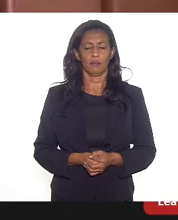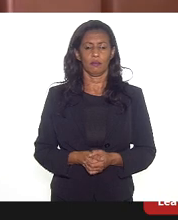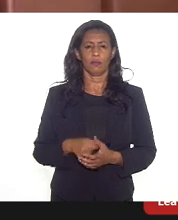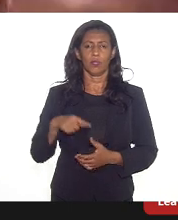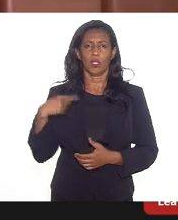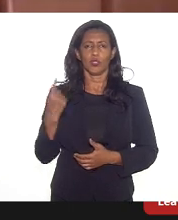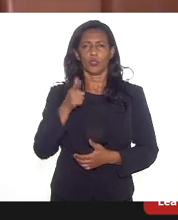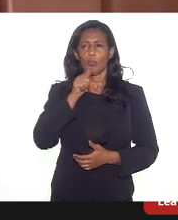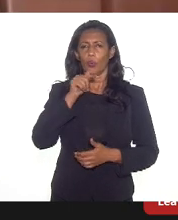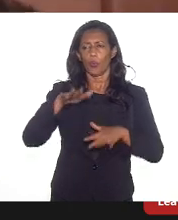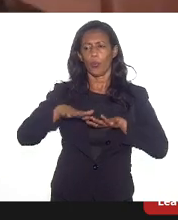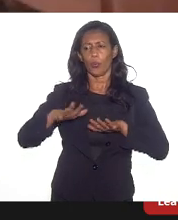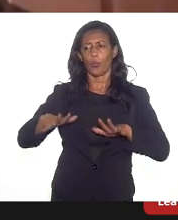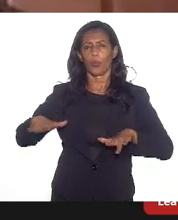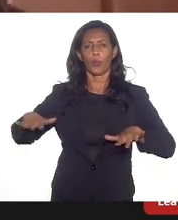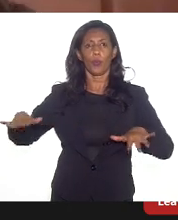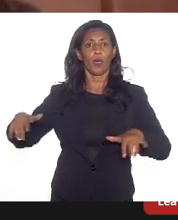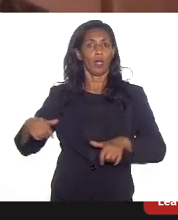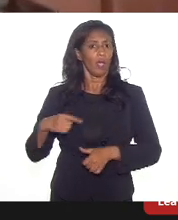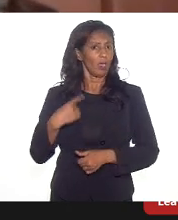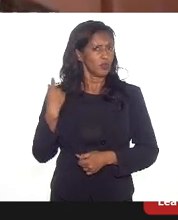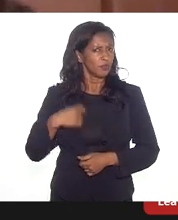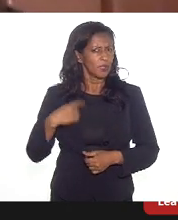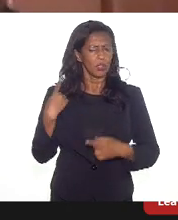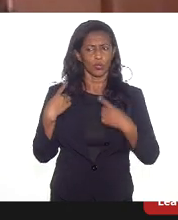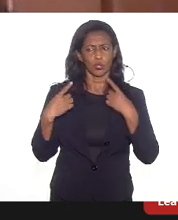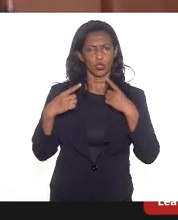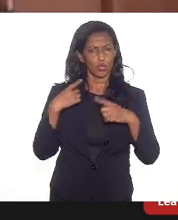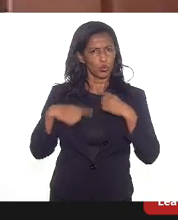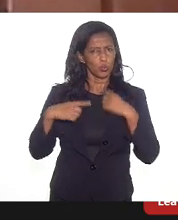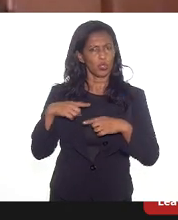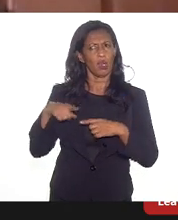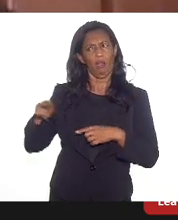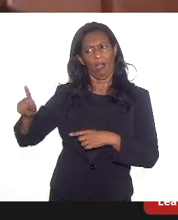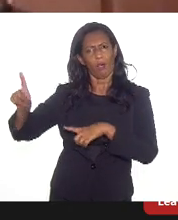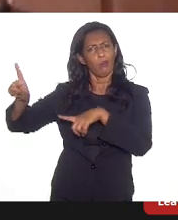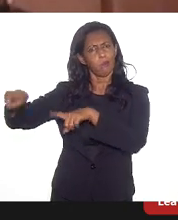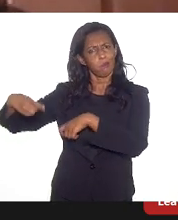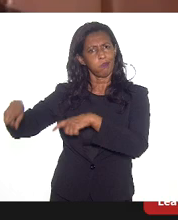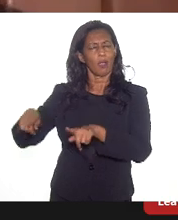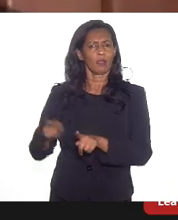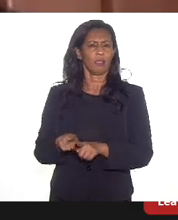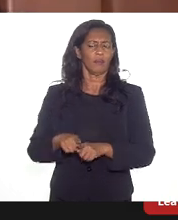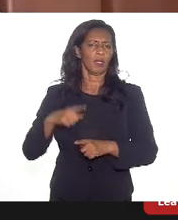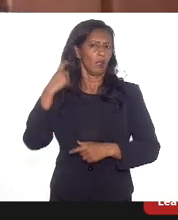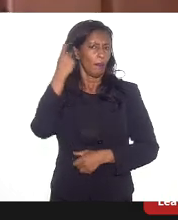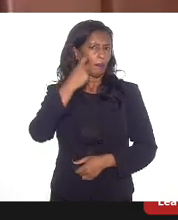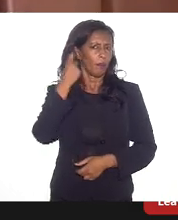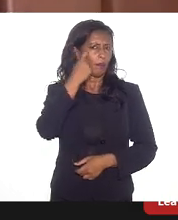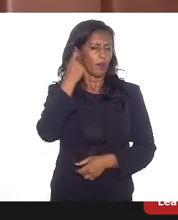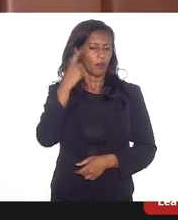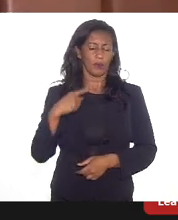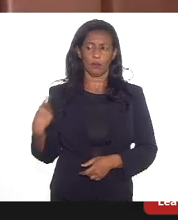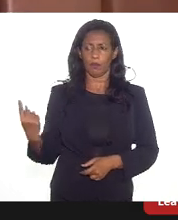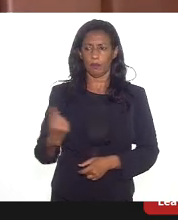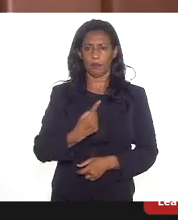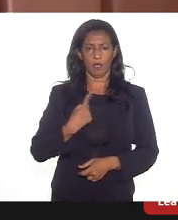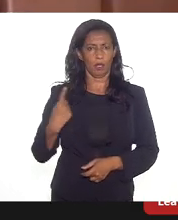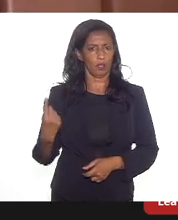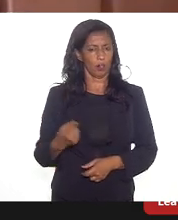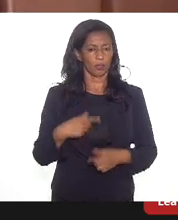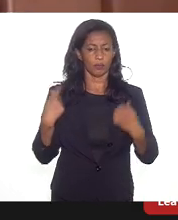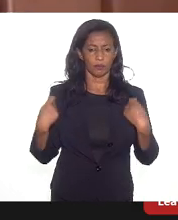mananciais, enfim, o que a gente precisa, a gente tem discutido com o interior também, há uma grande preocupação. Para nós, é